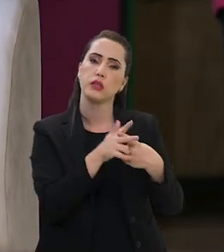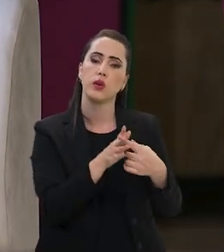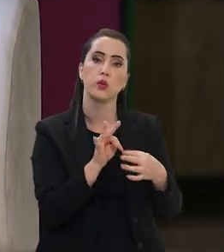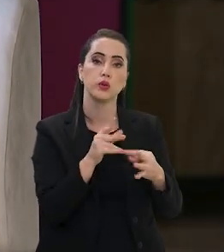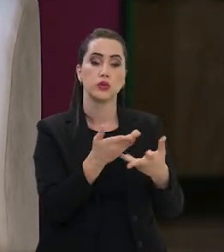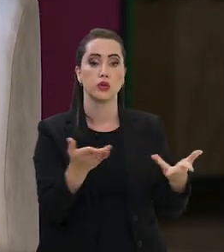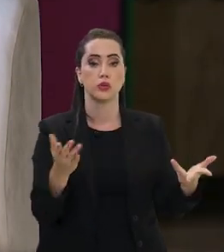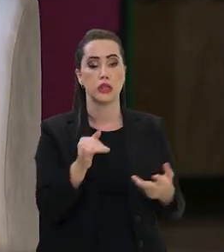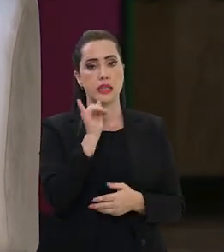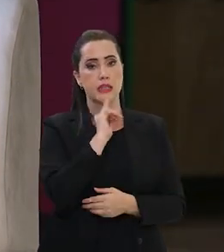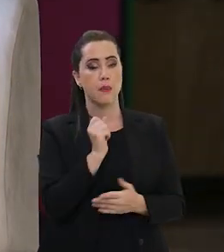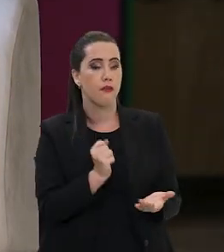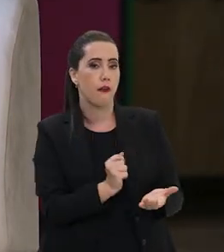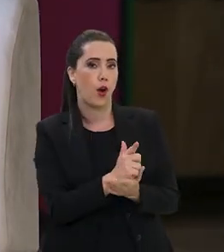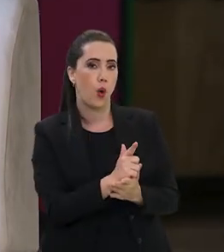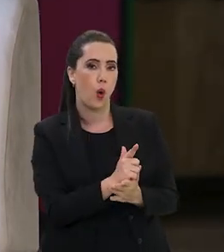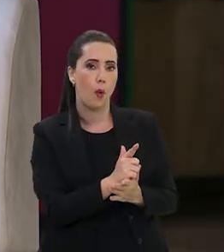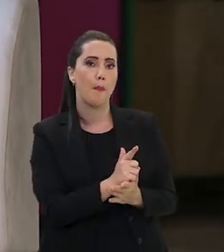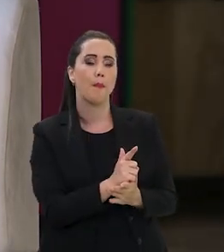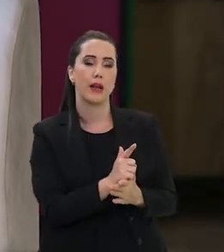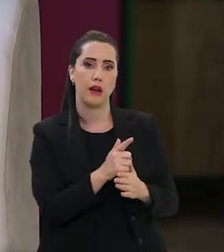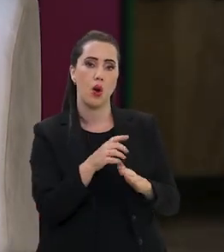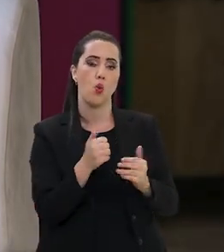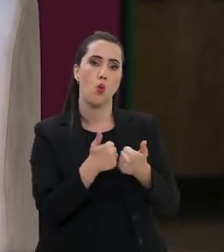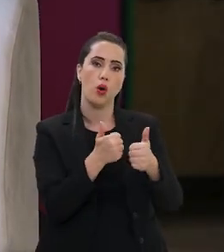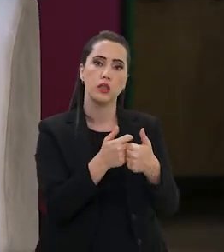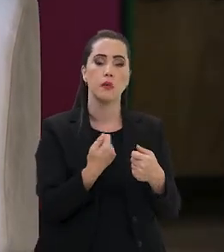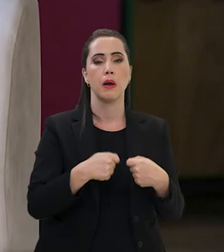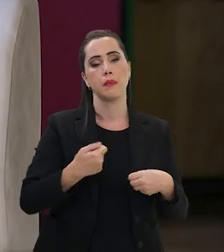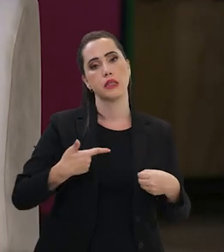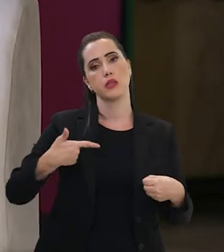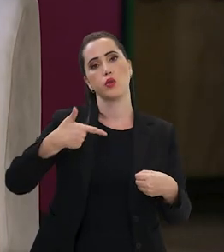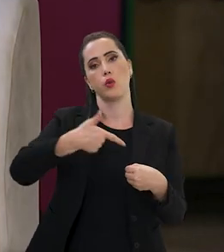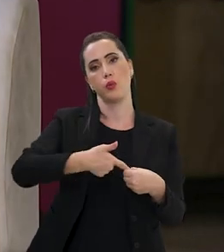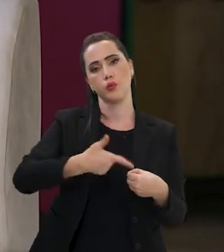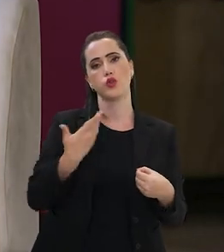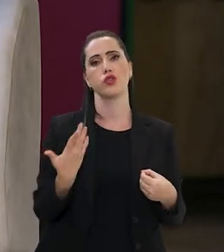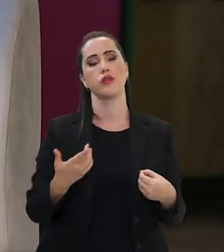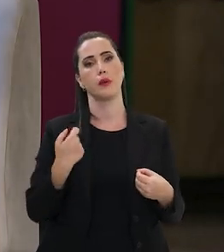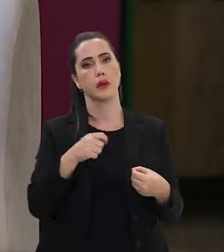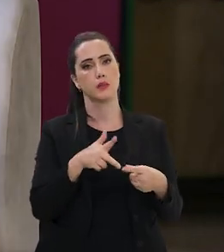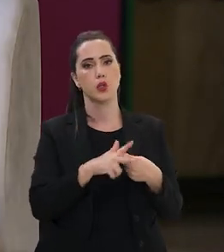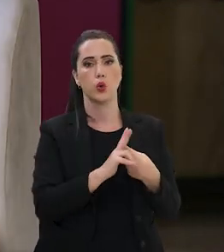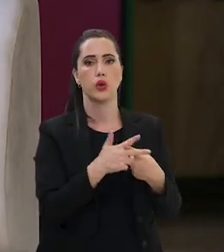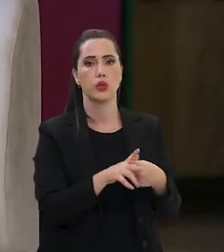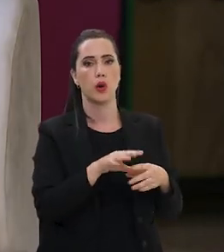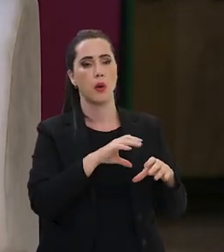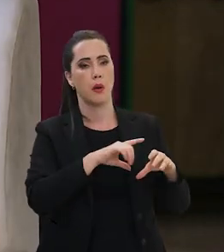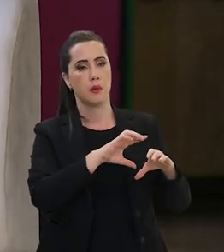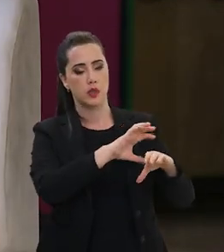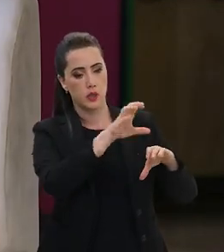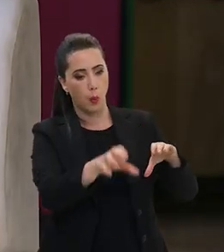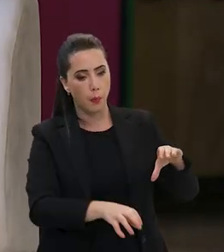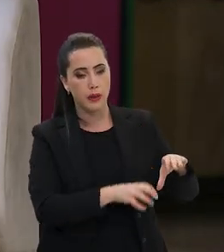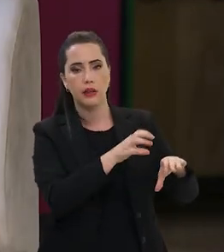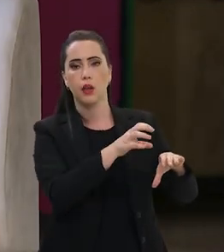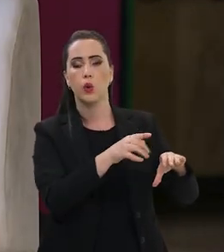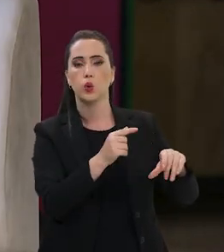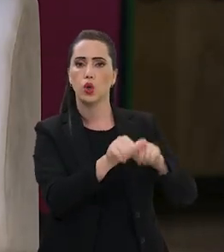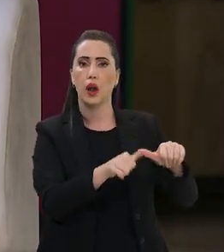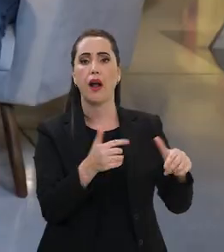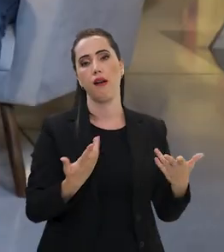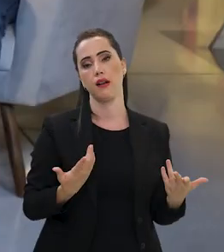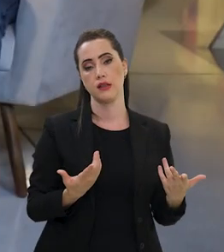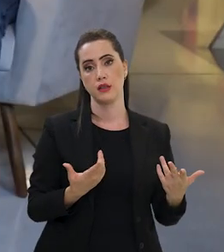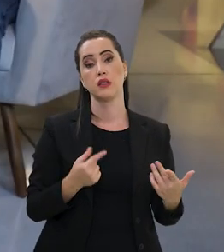manutenção de toda, você vai comprar o ônibus, mas você vai precisar colocar gasolina, você vai precisar fazer uma manutenção, trocar um pneu, e o